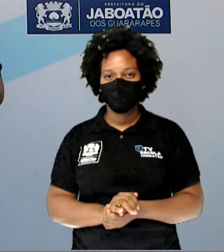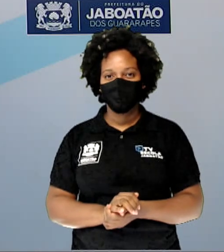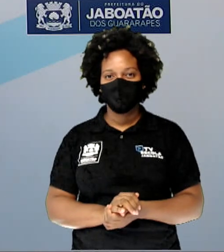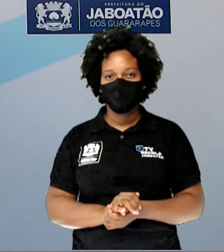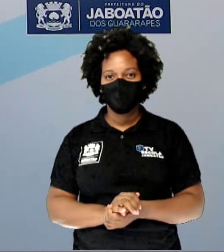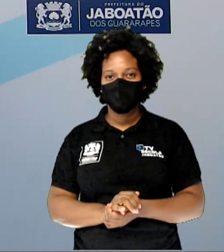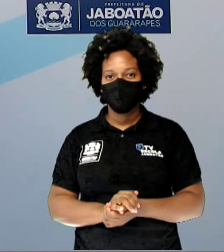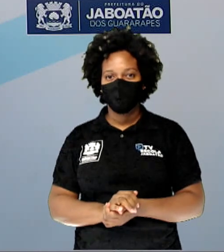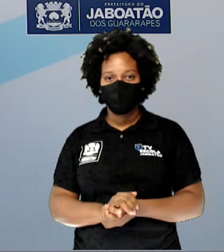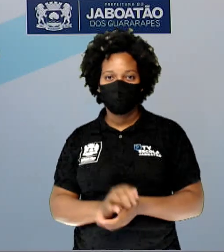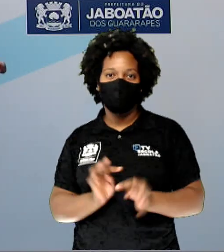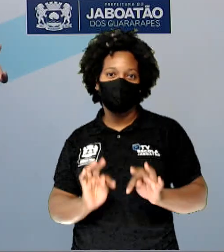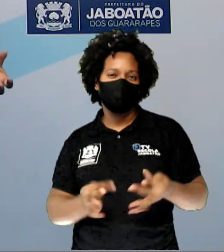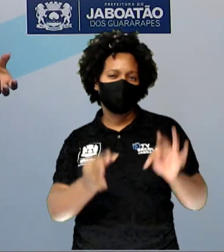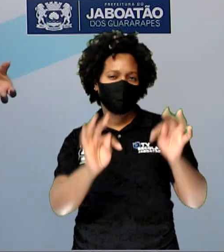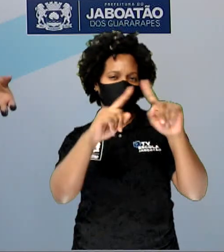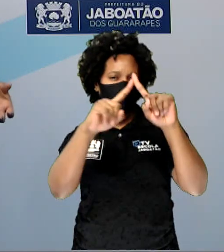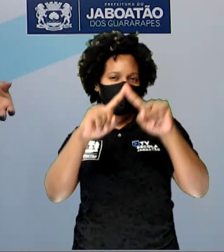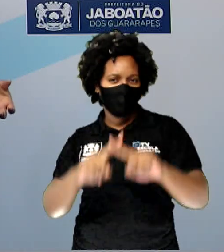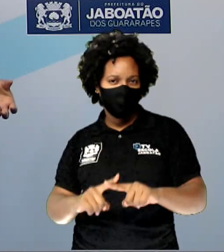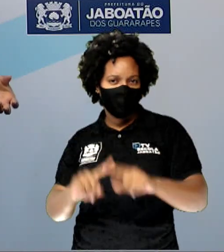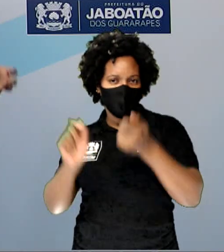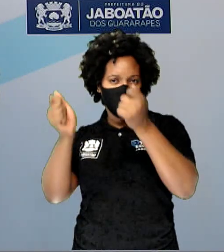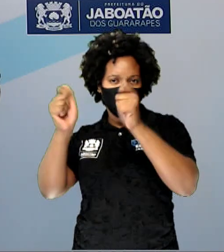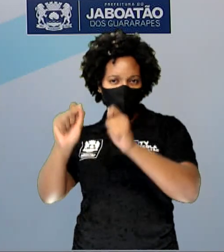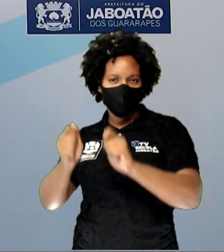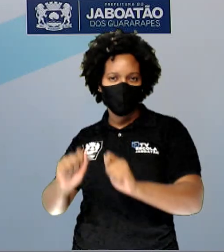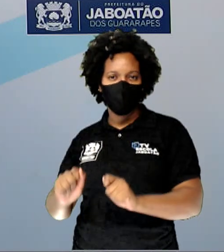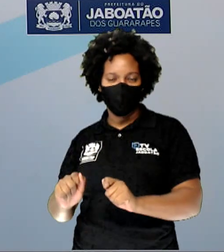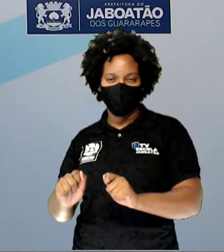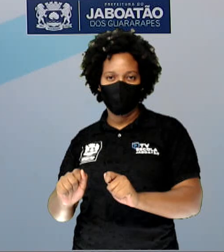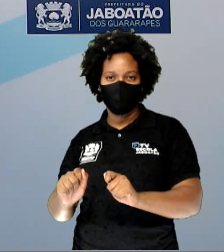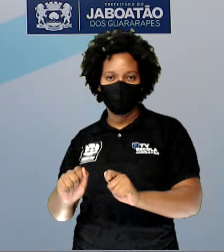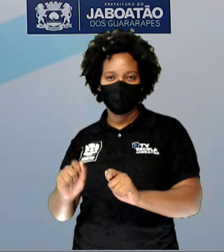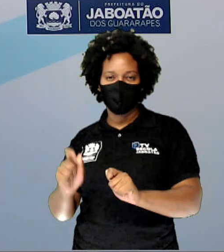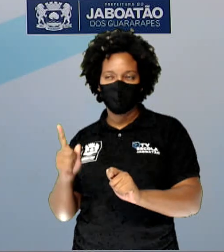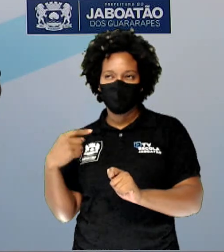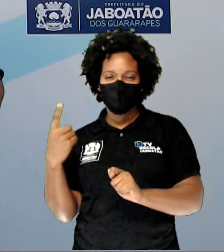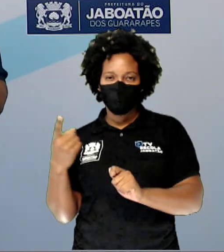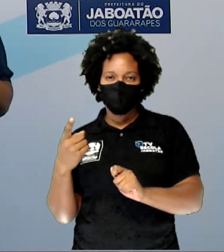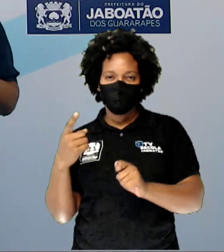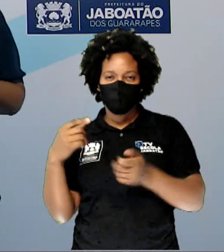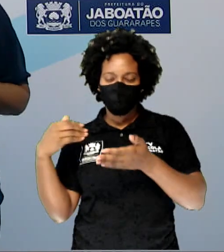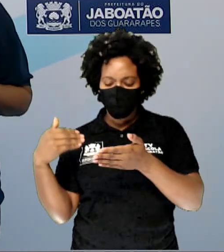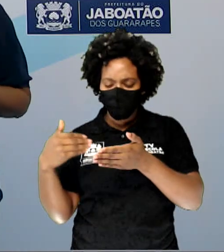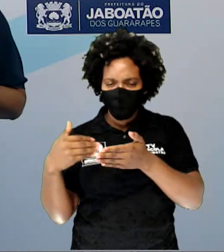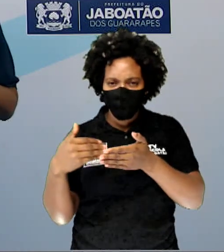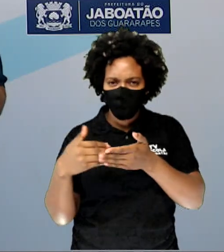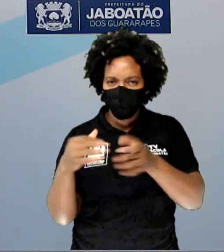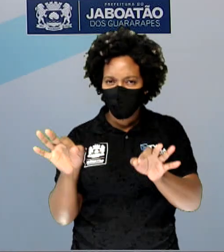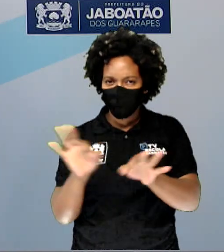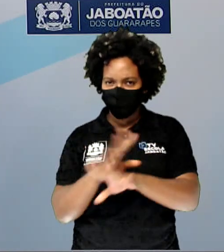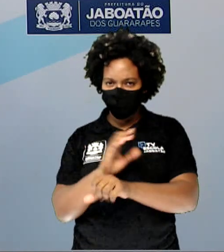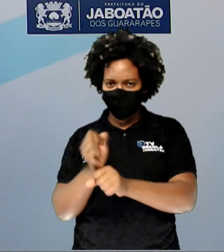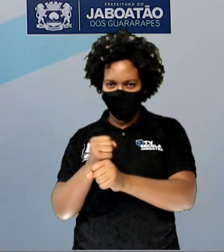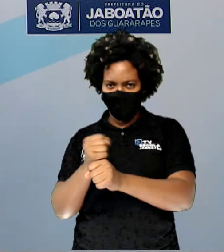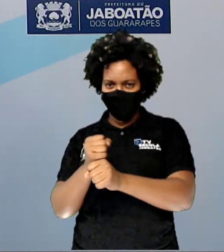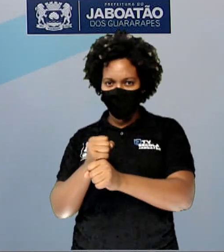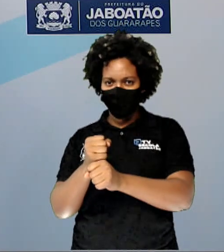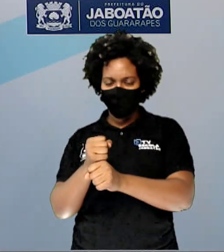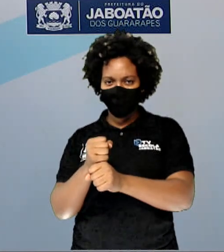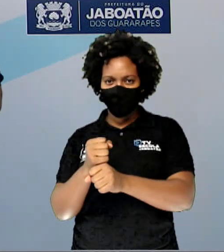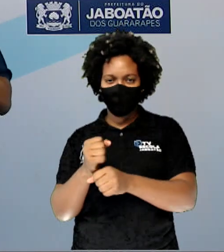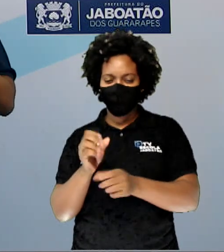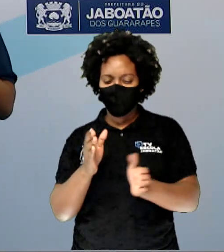A vezes artesanal. Nós estamos próximos aí do final do ano, uma época que o